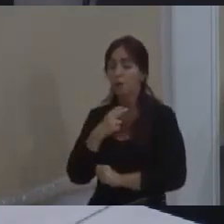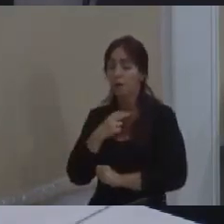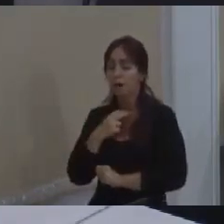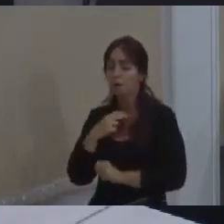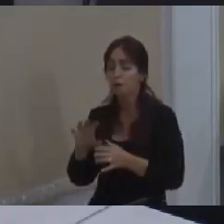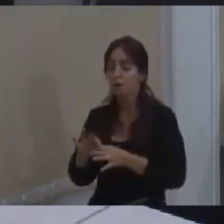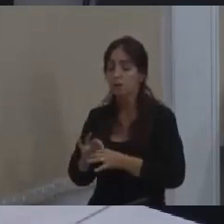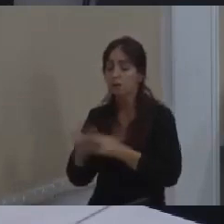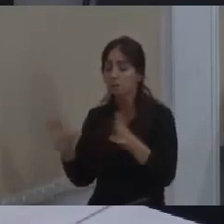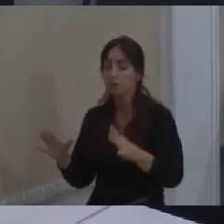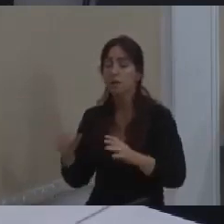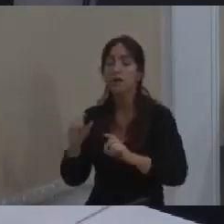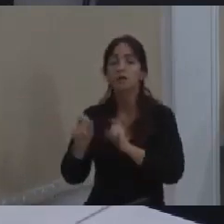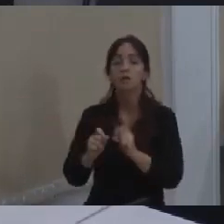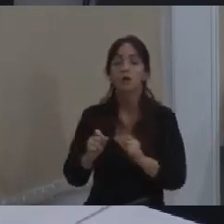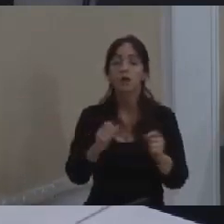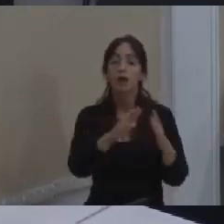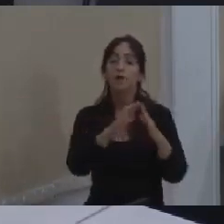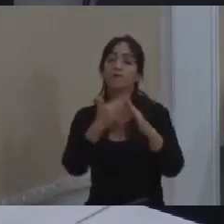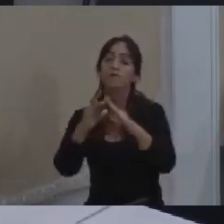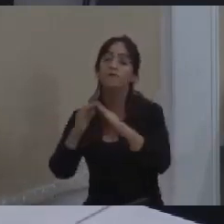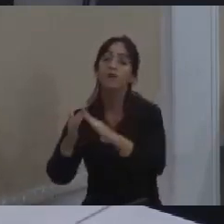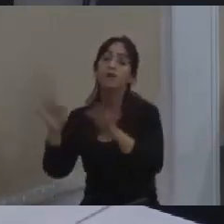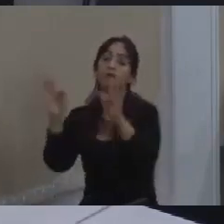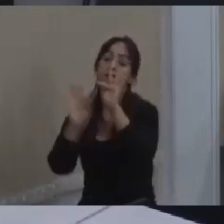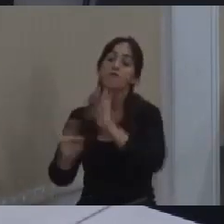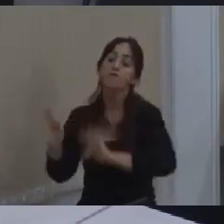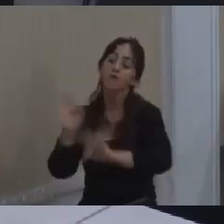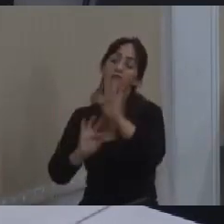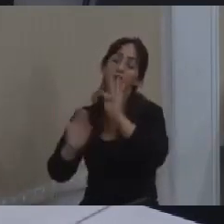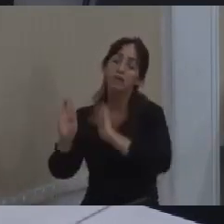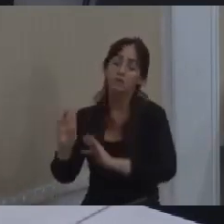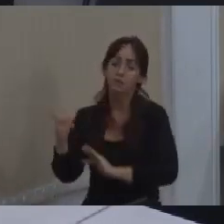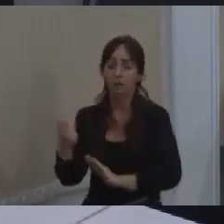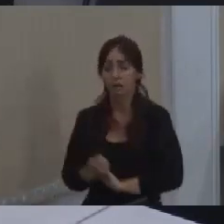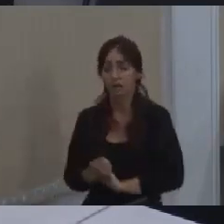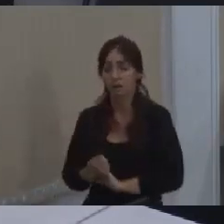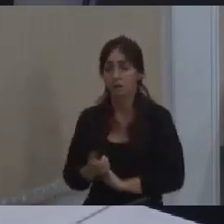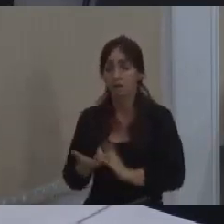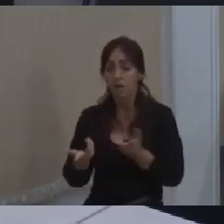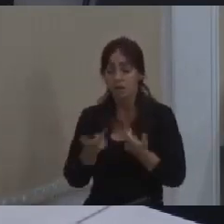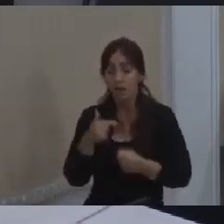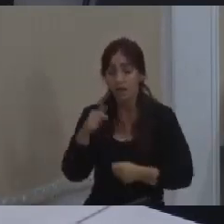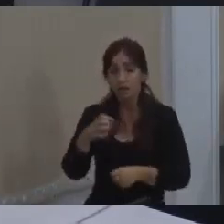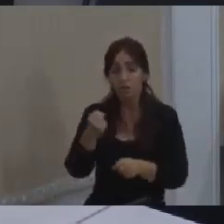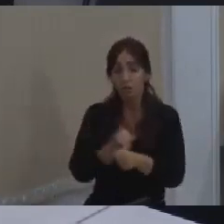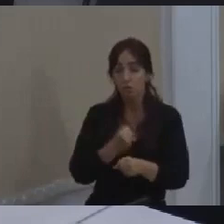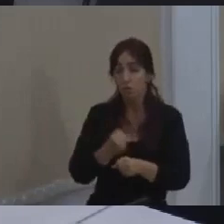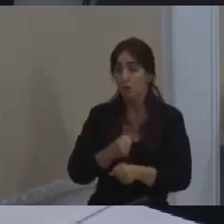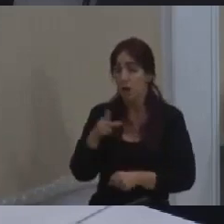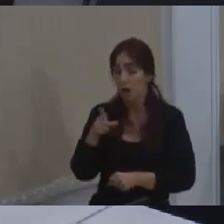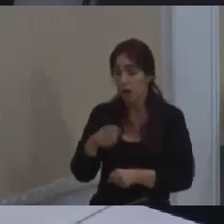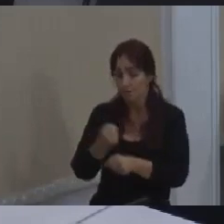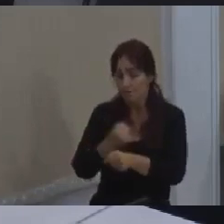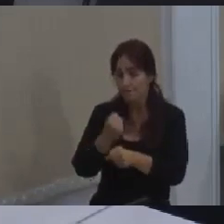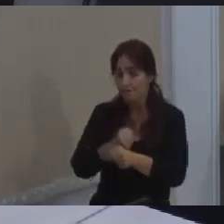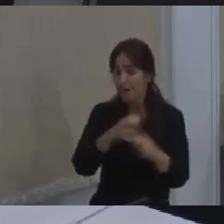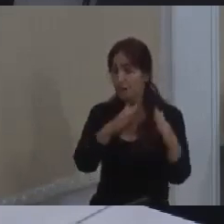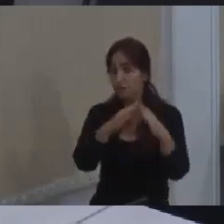espontânea, são as vilas e favelas de Belo Horizonte. está querendo que eu levo para lá mais habitação popular? Vereador? Claro.